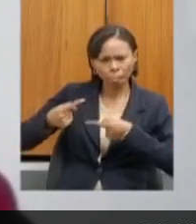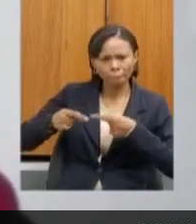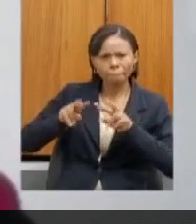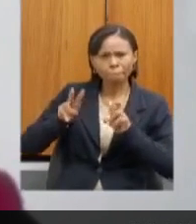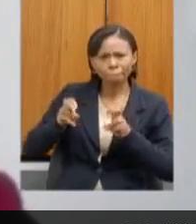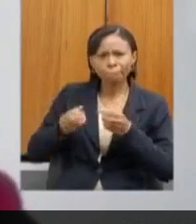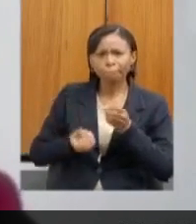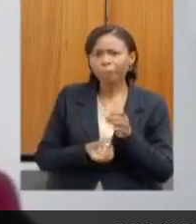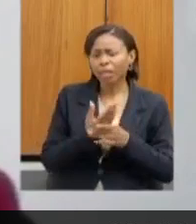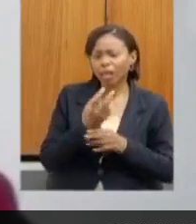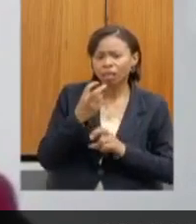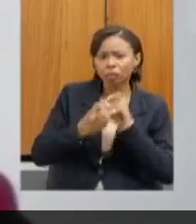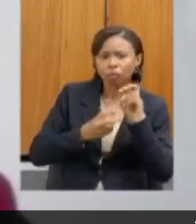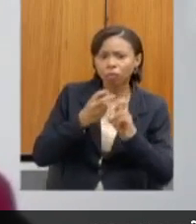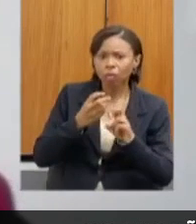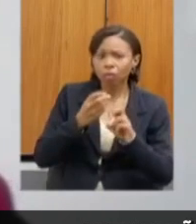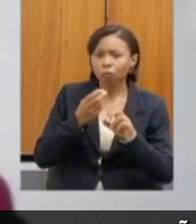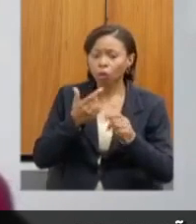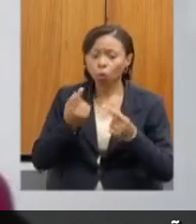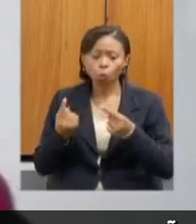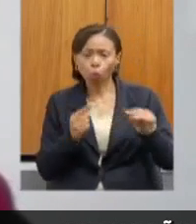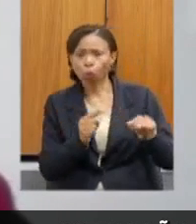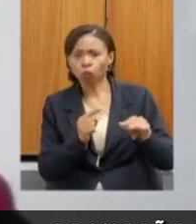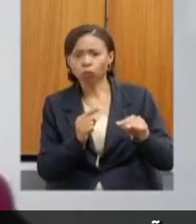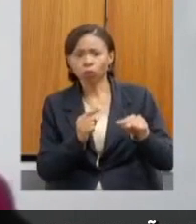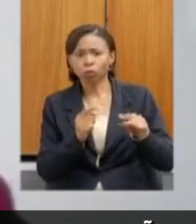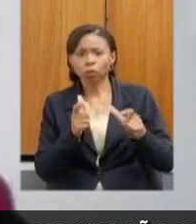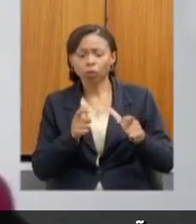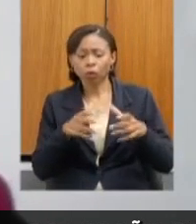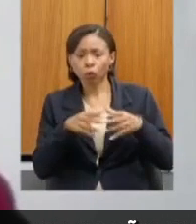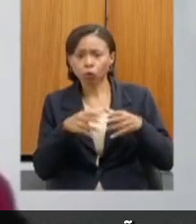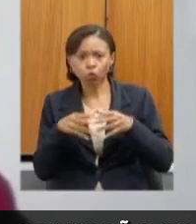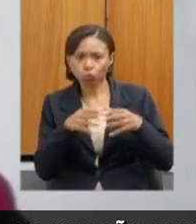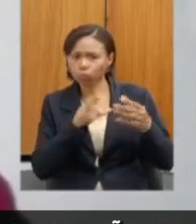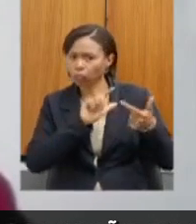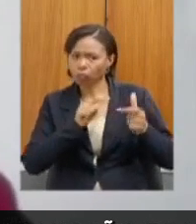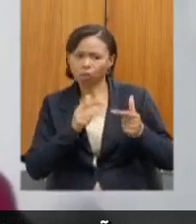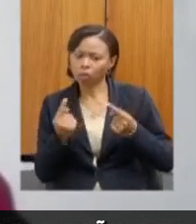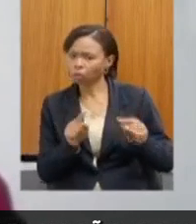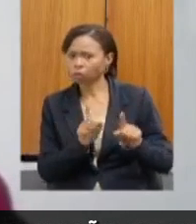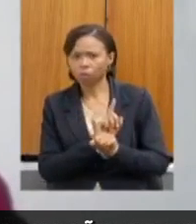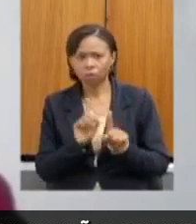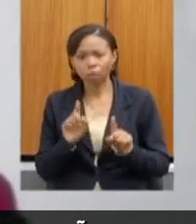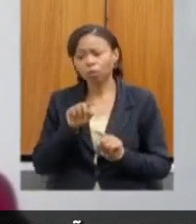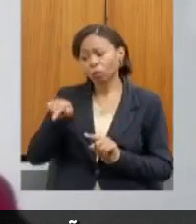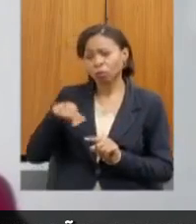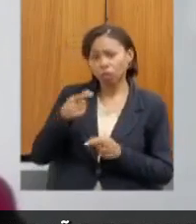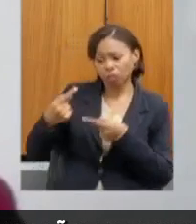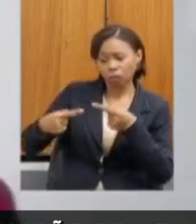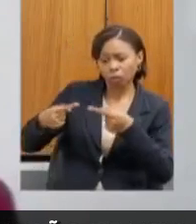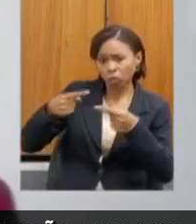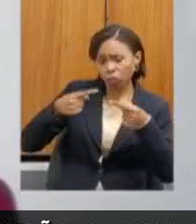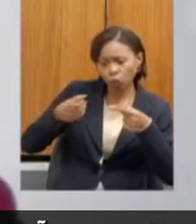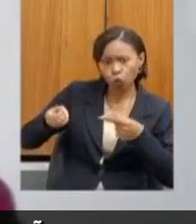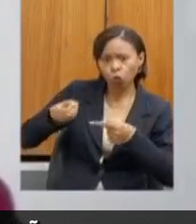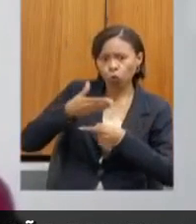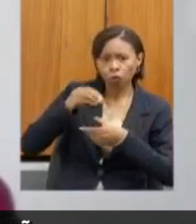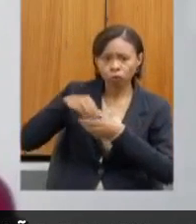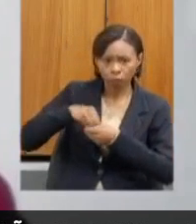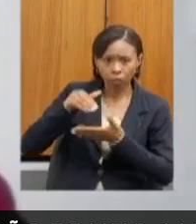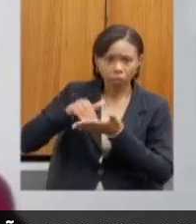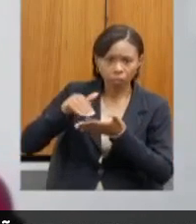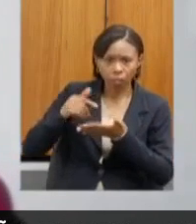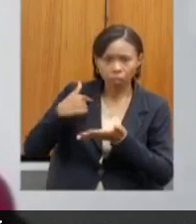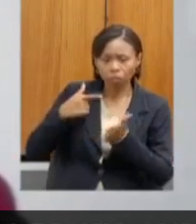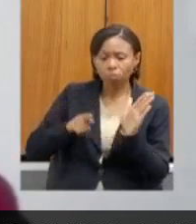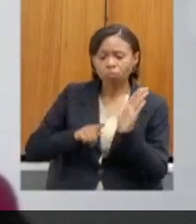parques, não sobrepor territórios tradicionais, mas, como vocês estão inovando muitos projetos e processos na secretaria, eu gostaria de